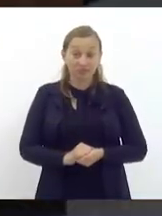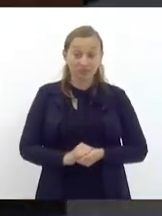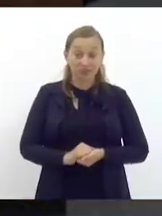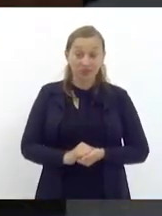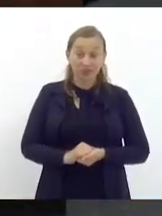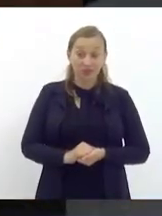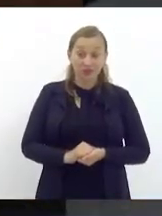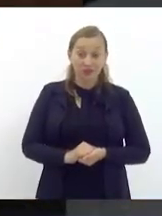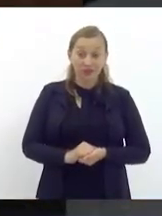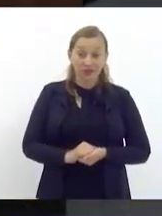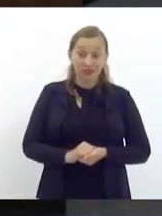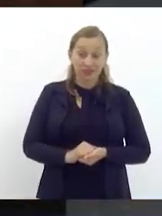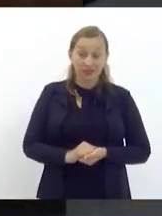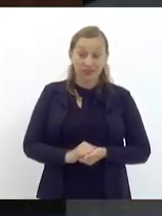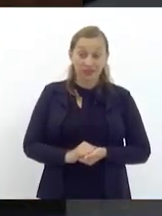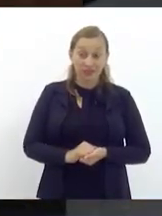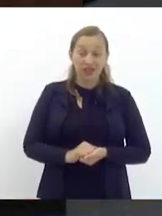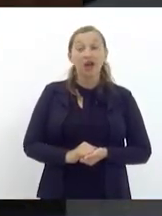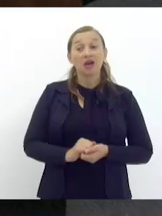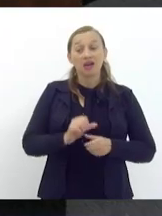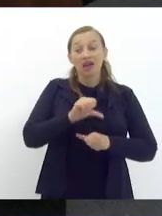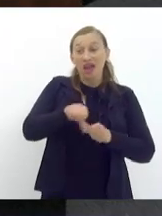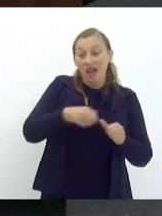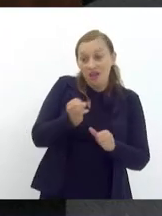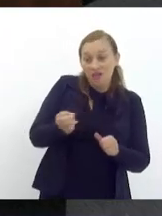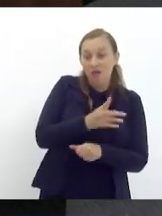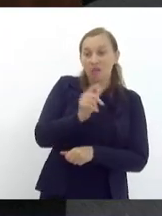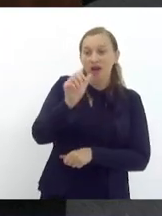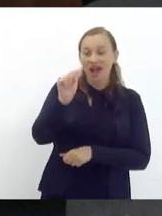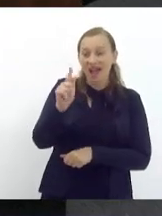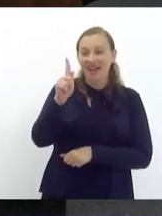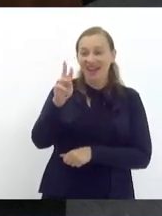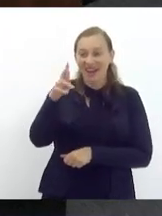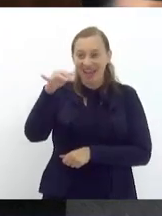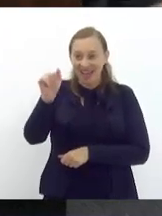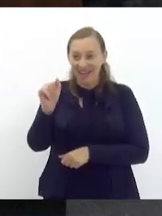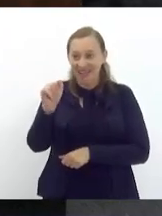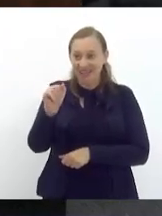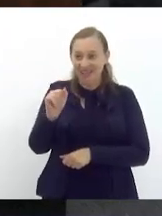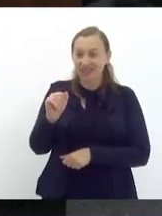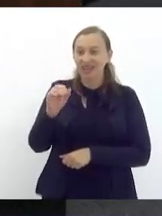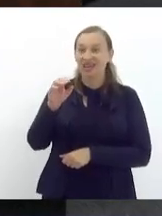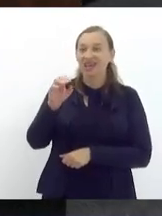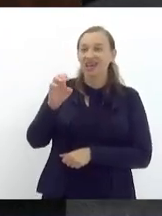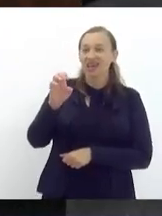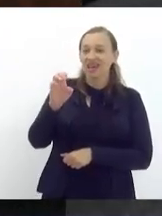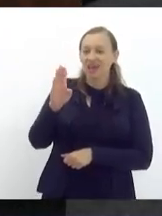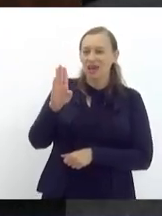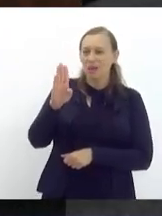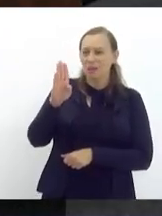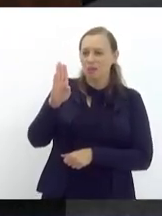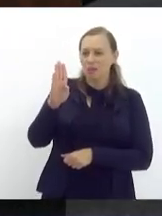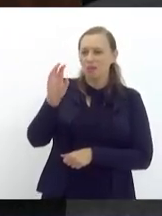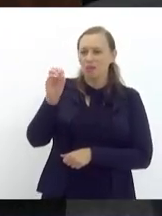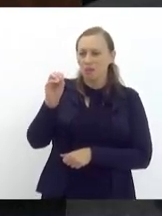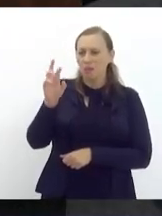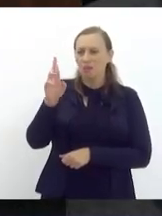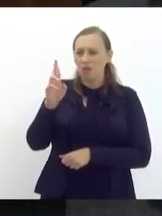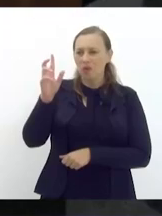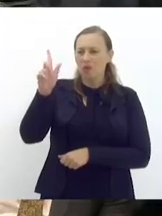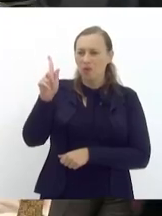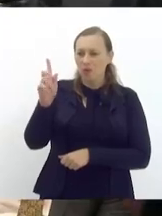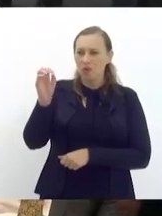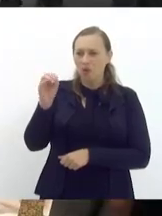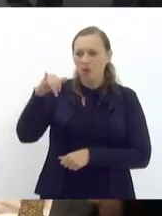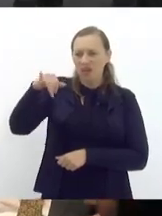exatamente fazer a reforma agrária na Borgonha em Bordô ou até mesmo na Toscana muito